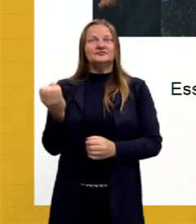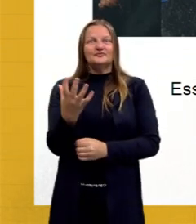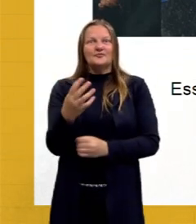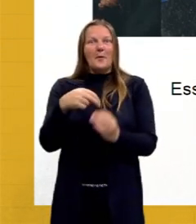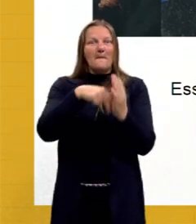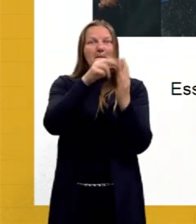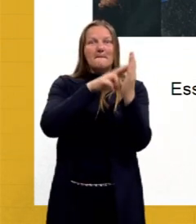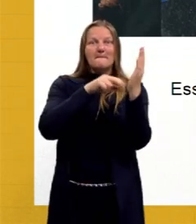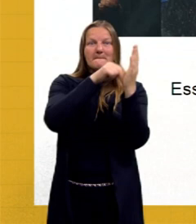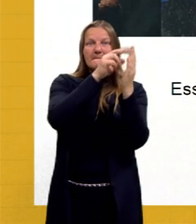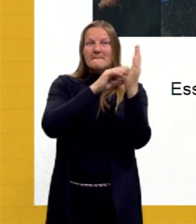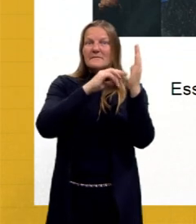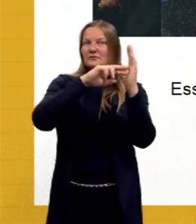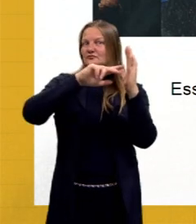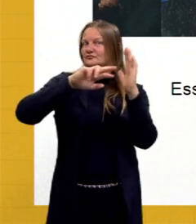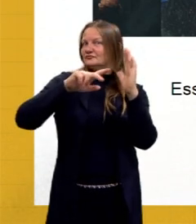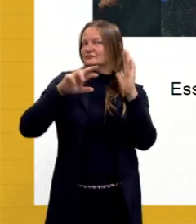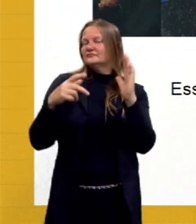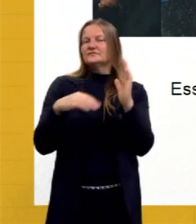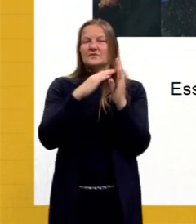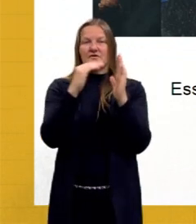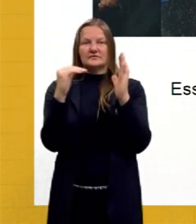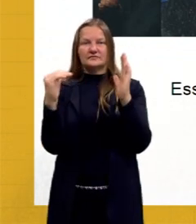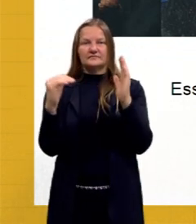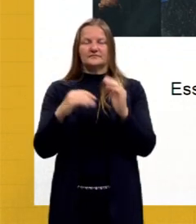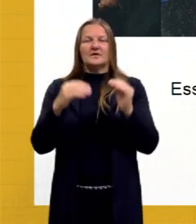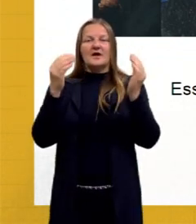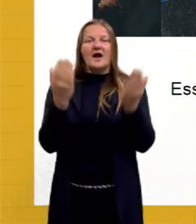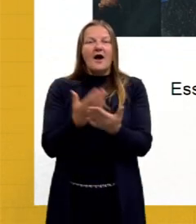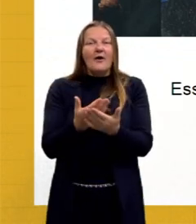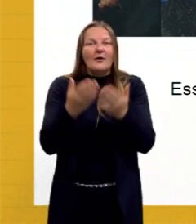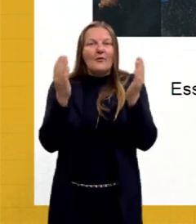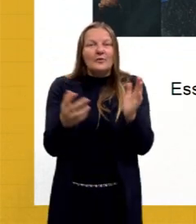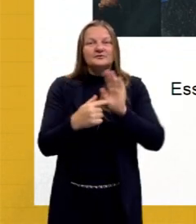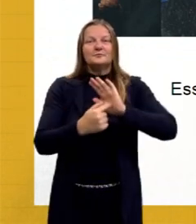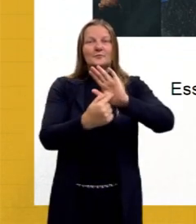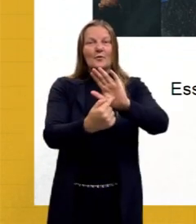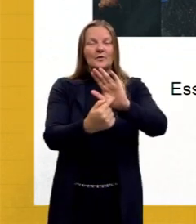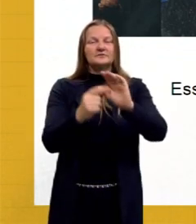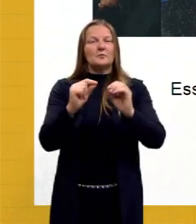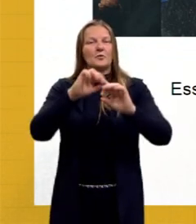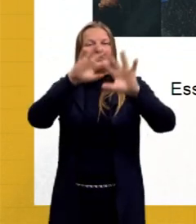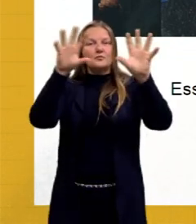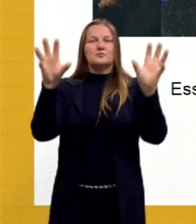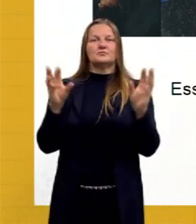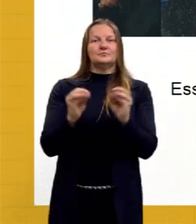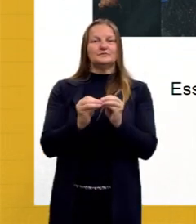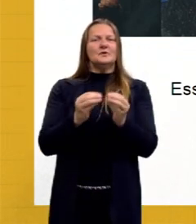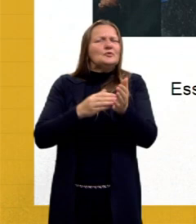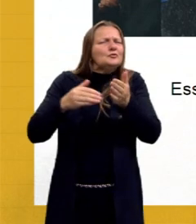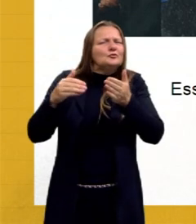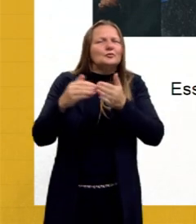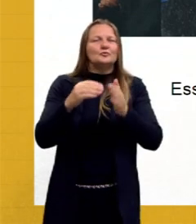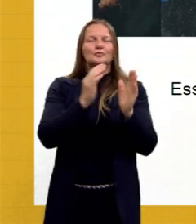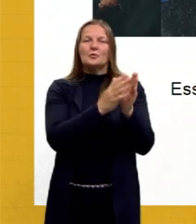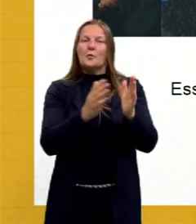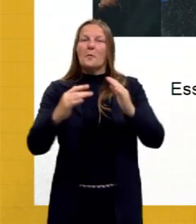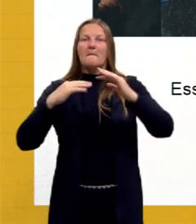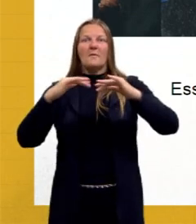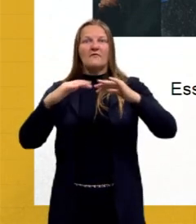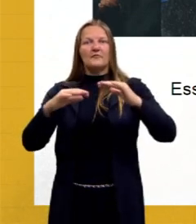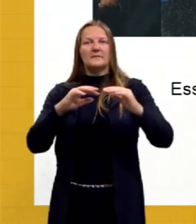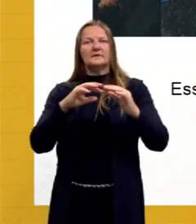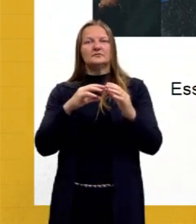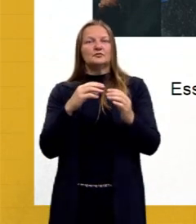padrões estéticos. E hoje, a nossa aula de hoje, ela é um resumão resumão de todos estes movimentos,